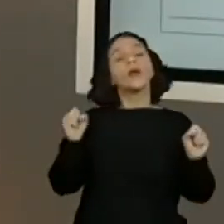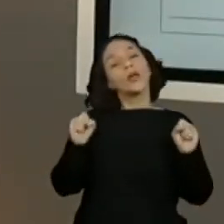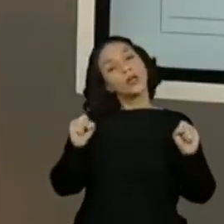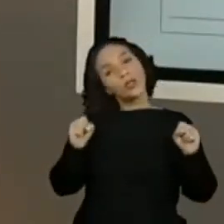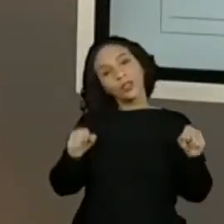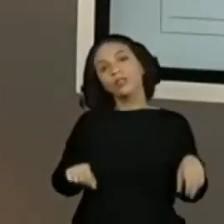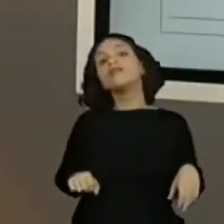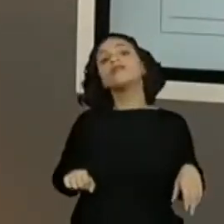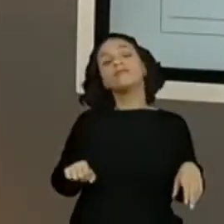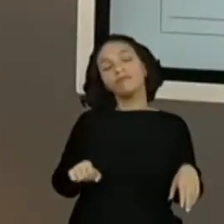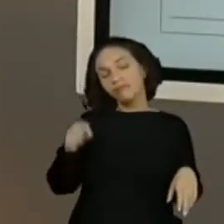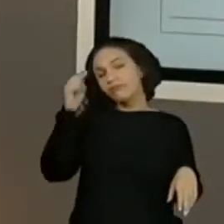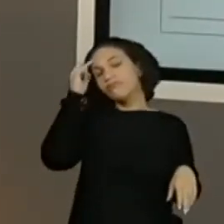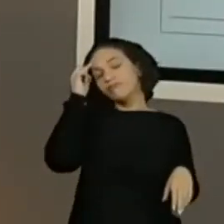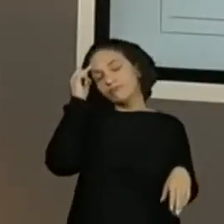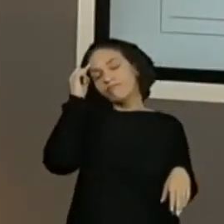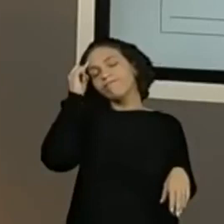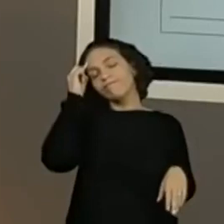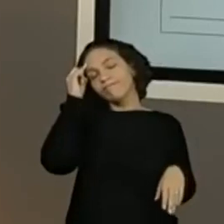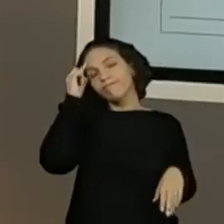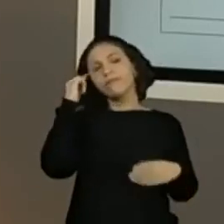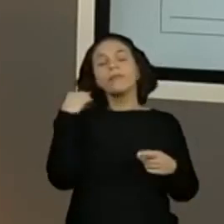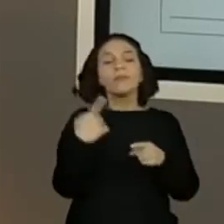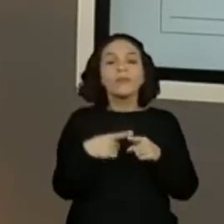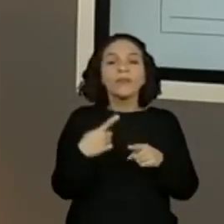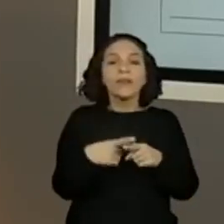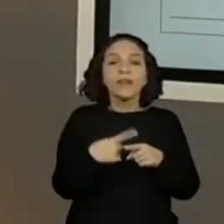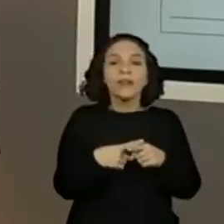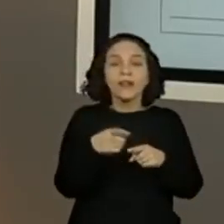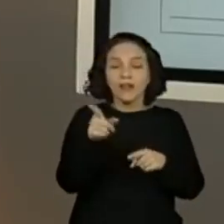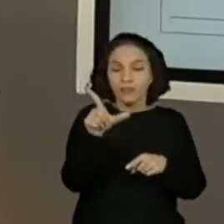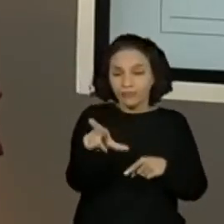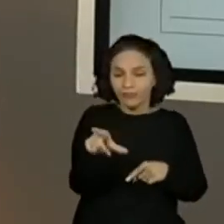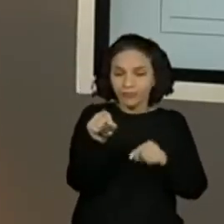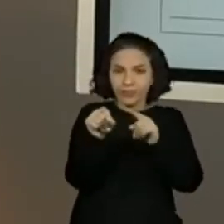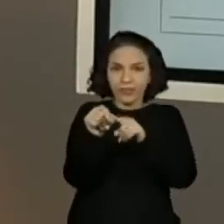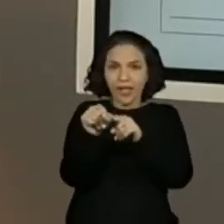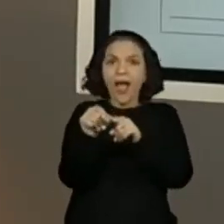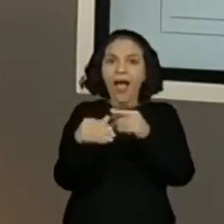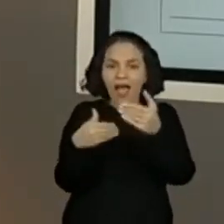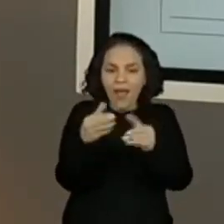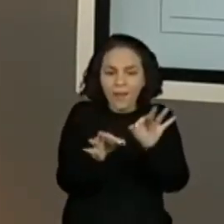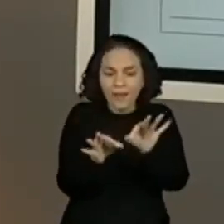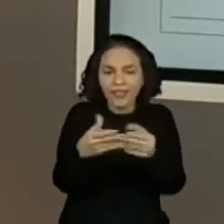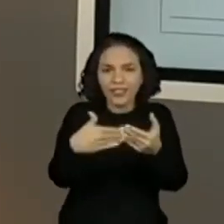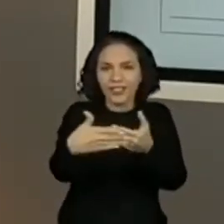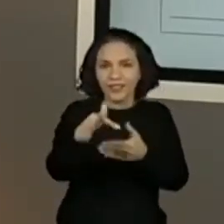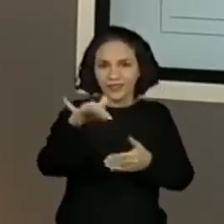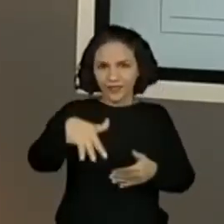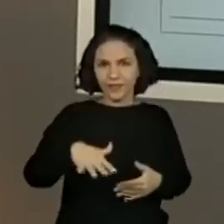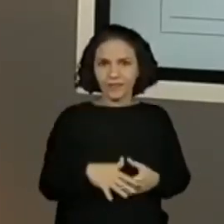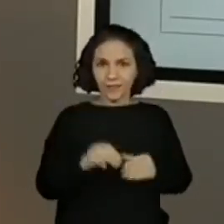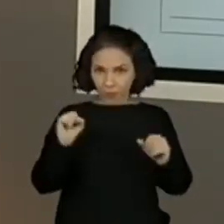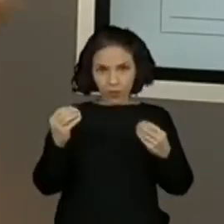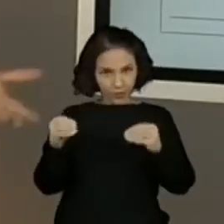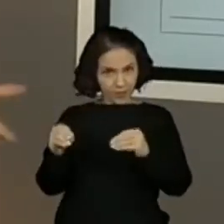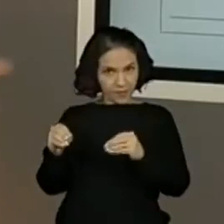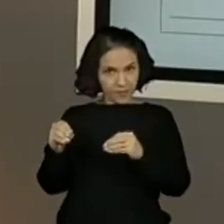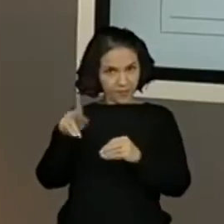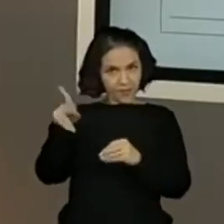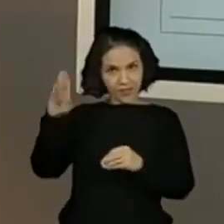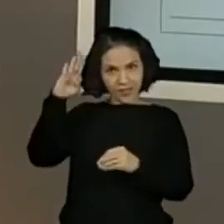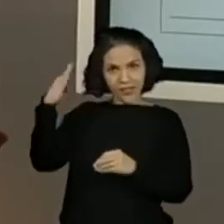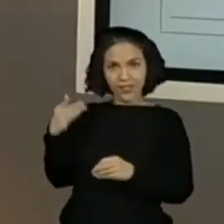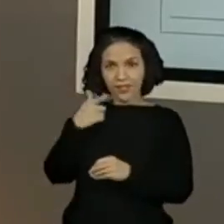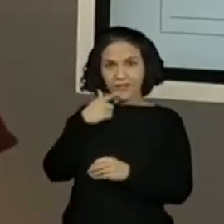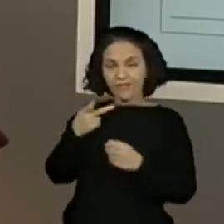final para esse conto. Lembrando que é a partir desse final da nossa escolha que a gente vai escrever o nosso conto. Então, posso colocar isso que a professora